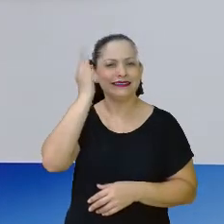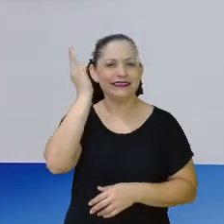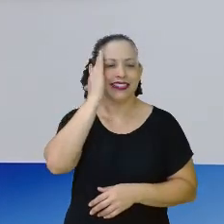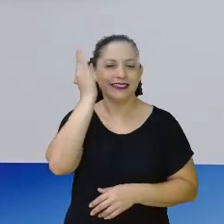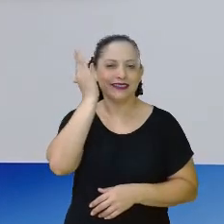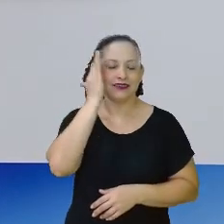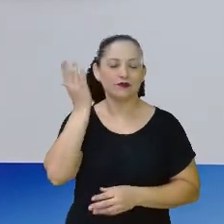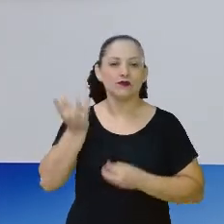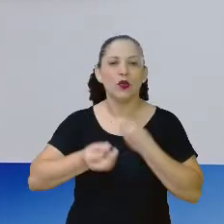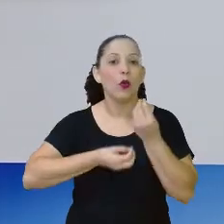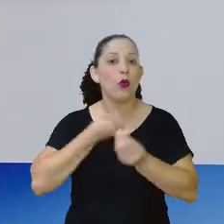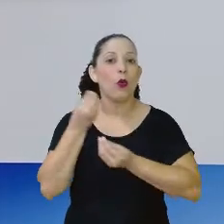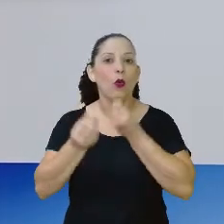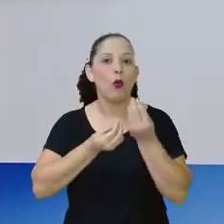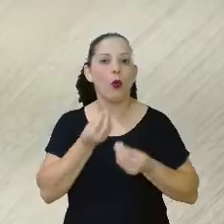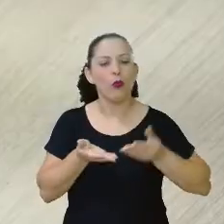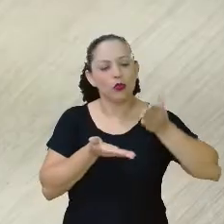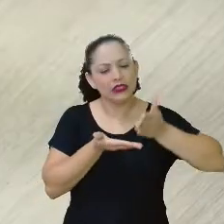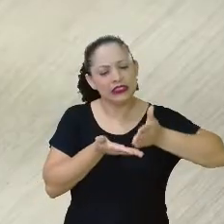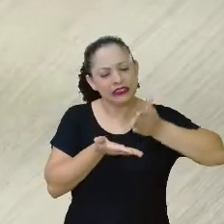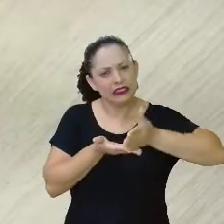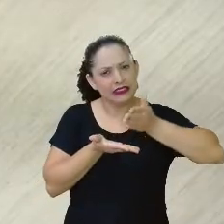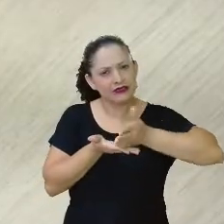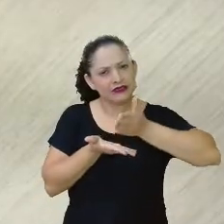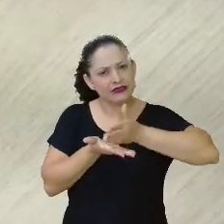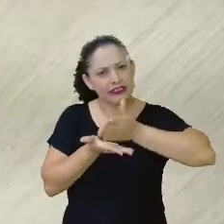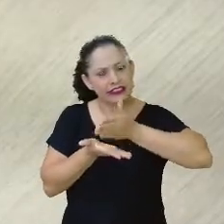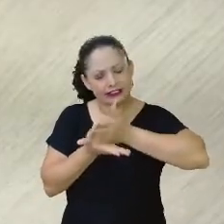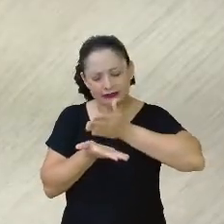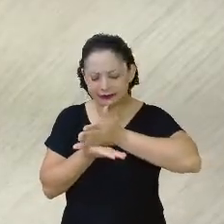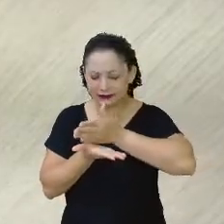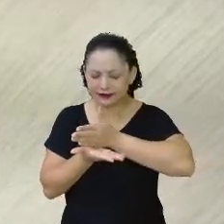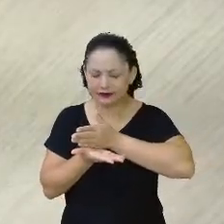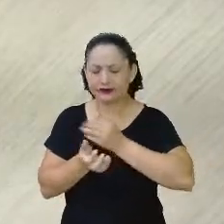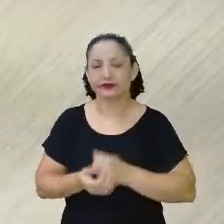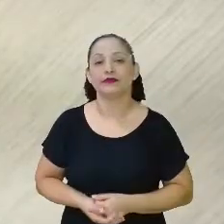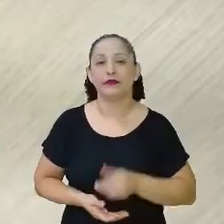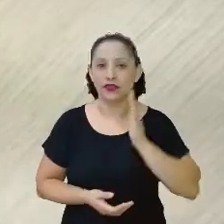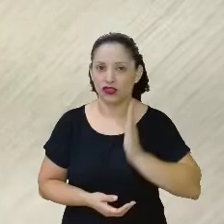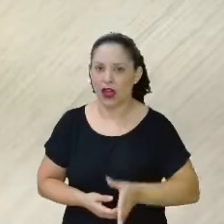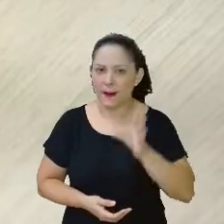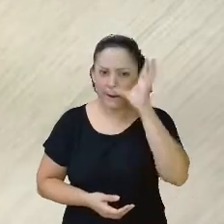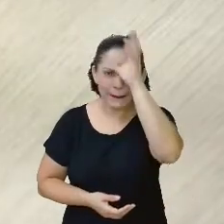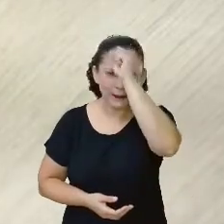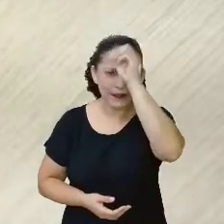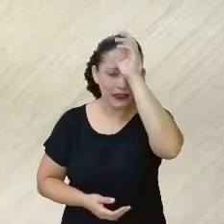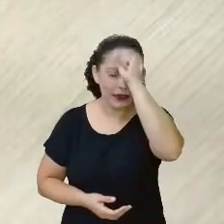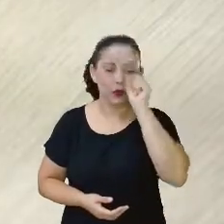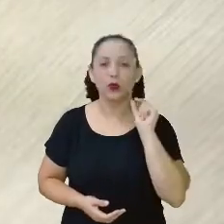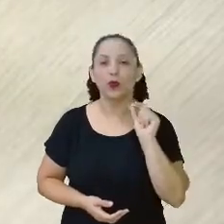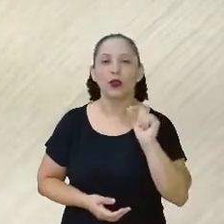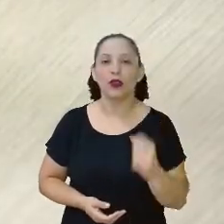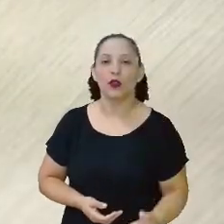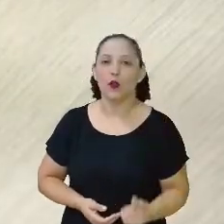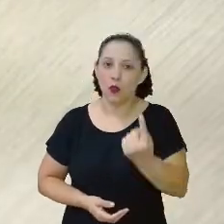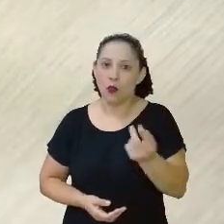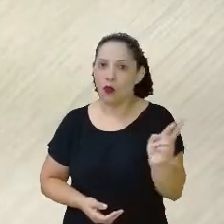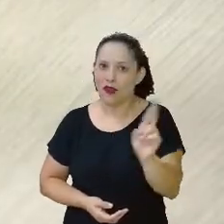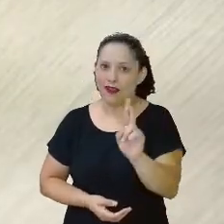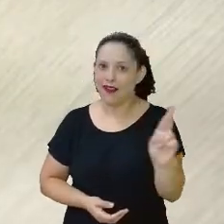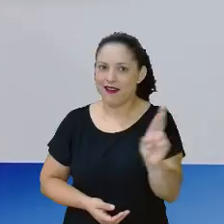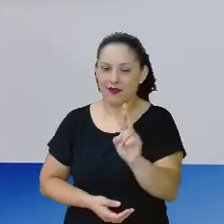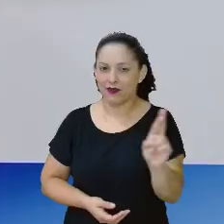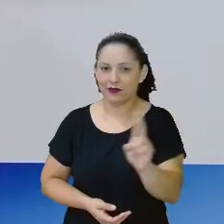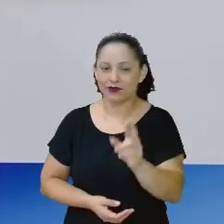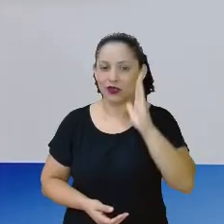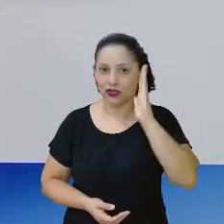né, como é que a gente faz essa divisão. Vocês já aprenderam, olha aqui, a minha moedinha de um real, vocês